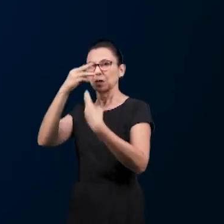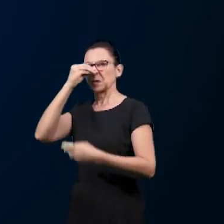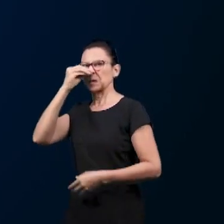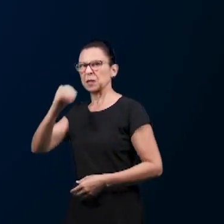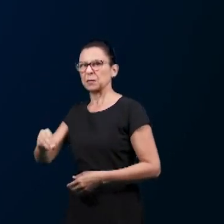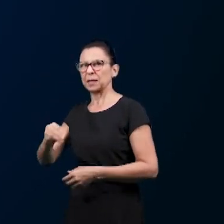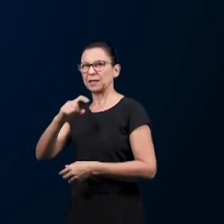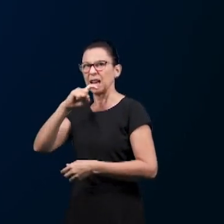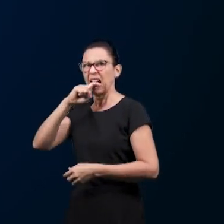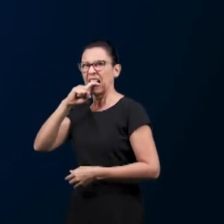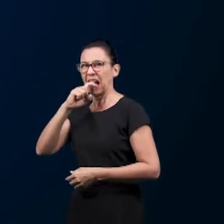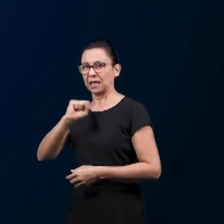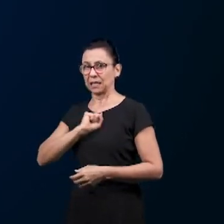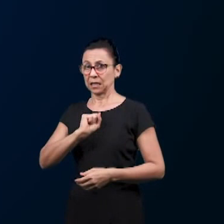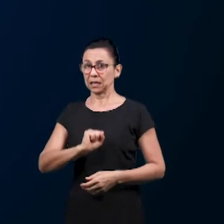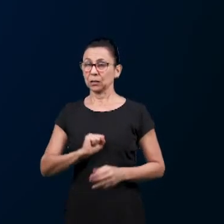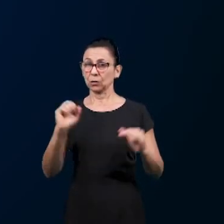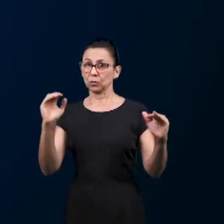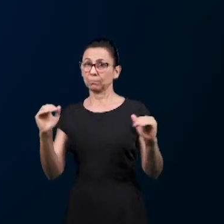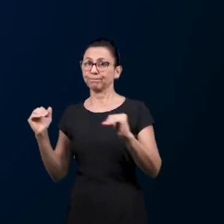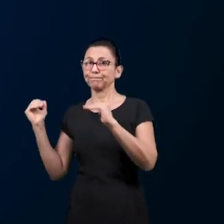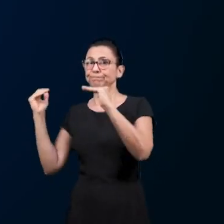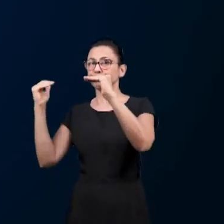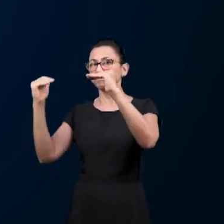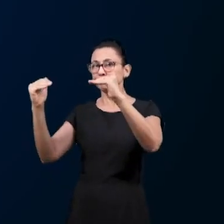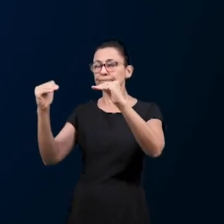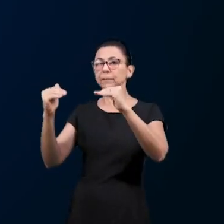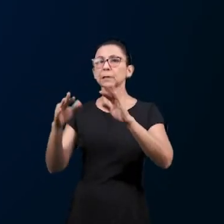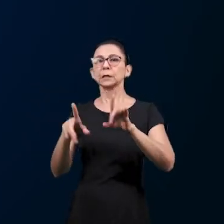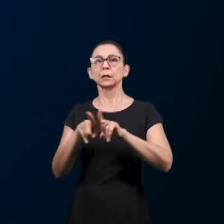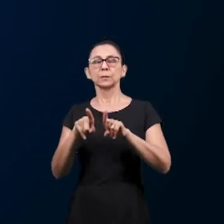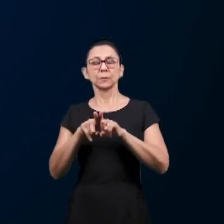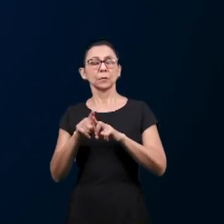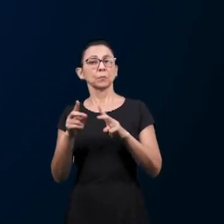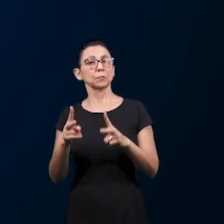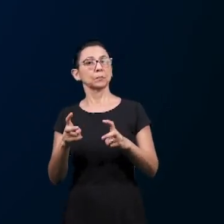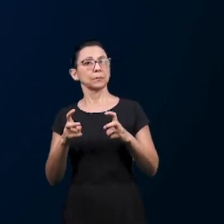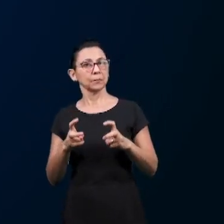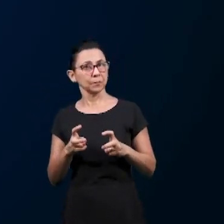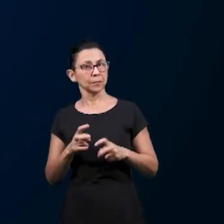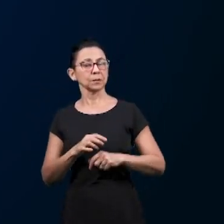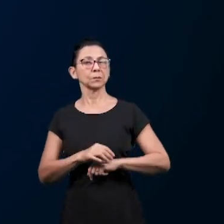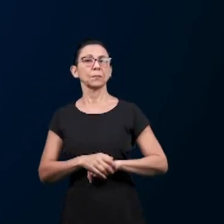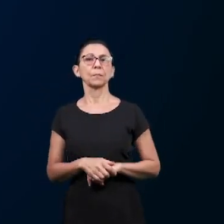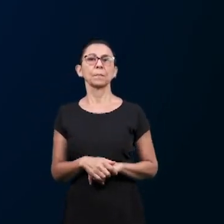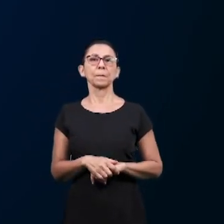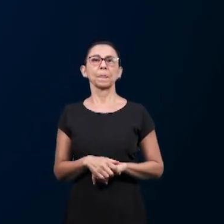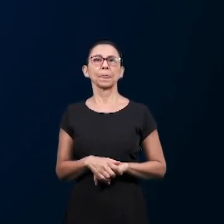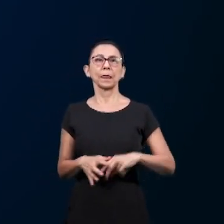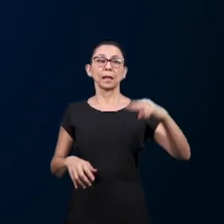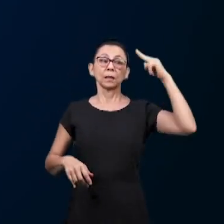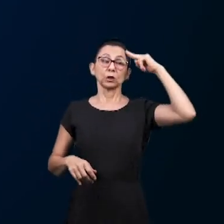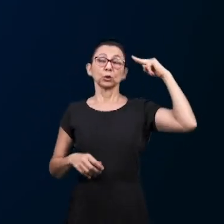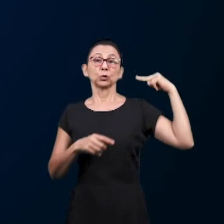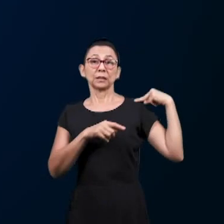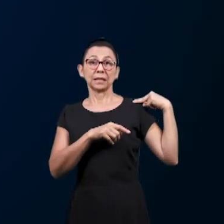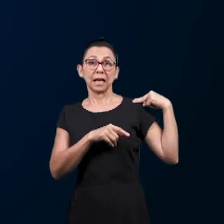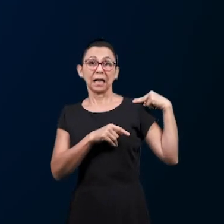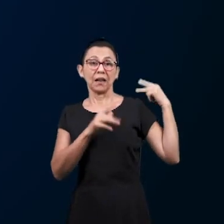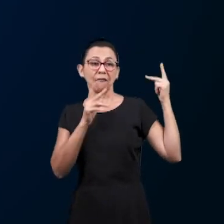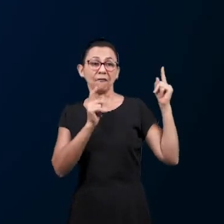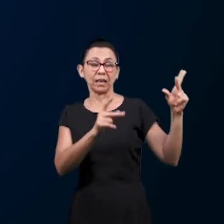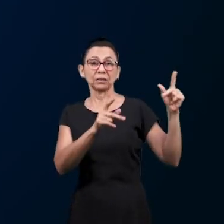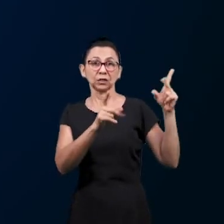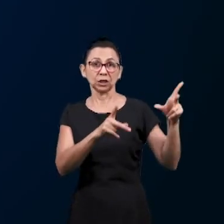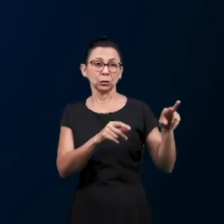dos principais sacerdotes. Uma outra semelhança que nós podemos traçar também é que José foi